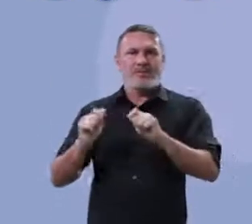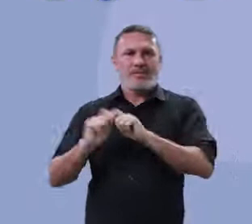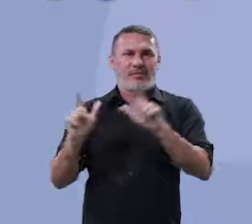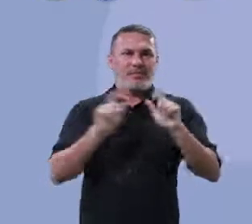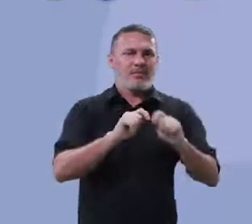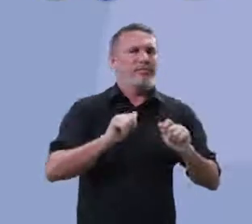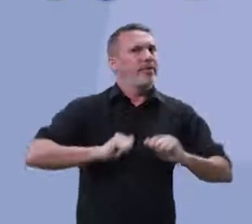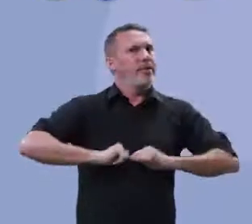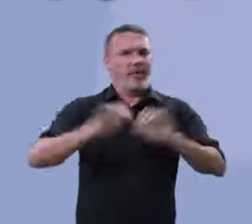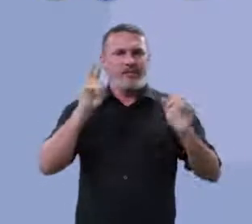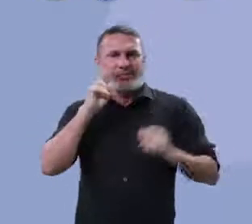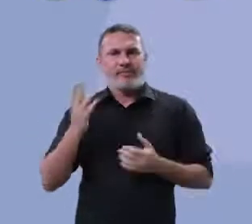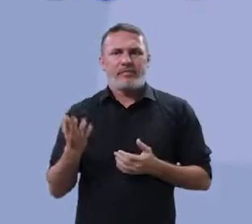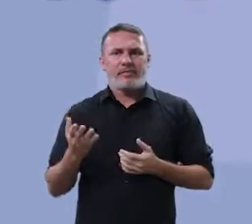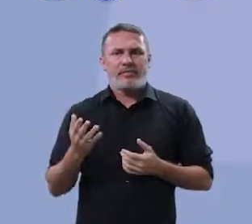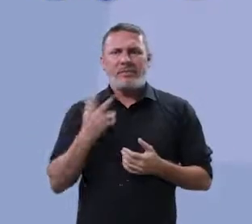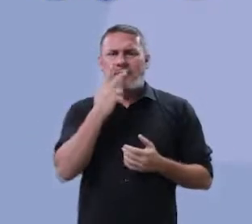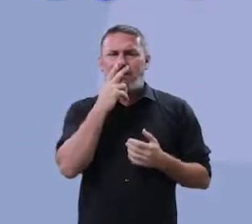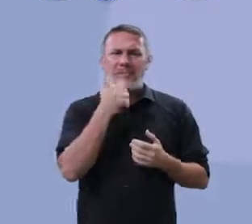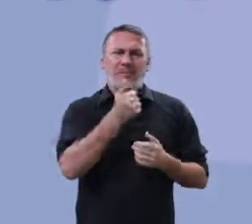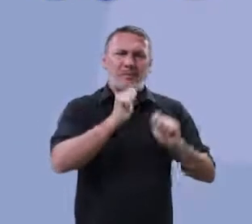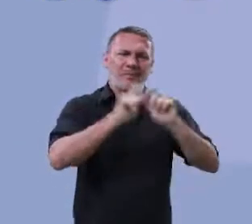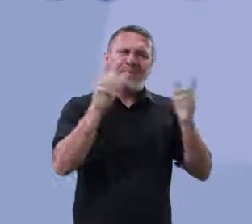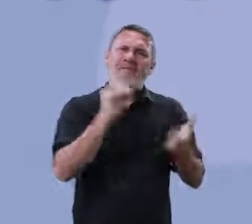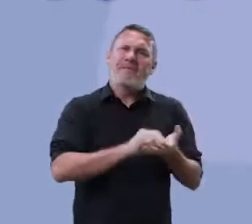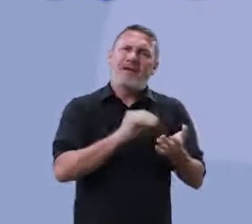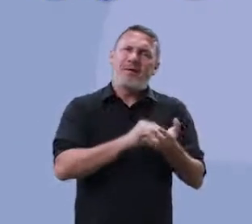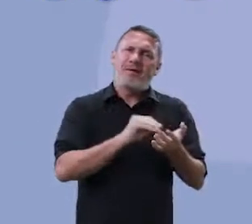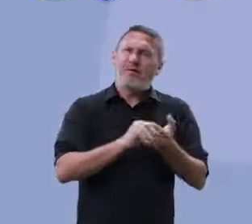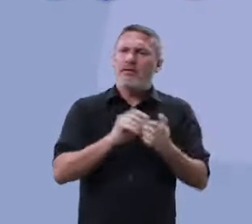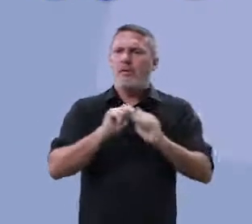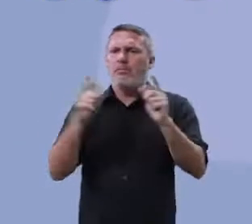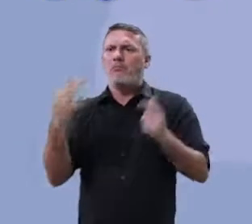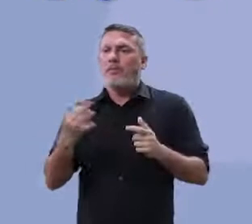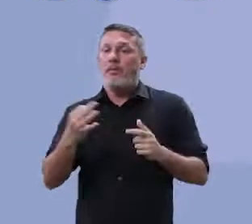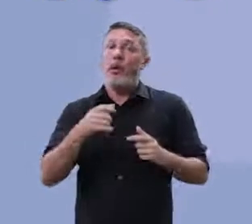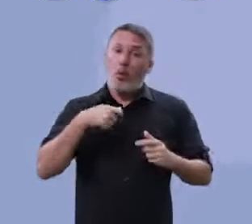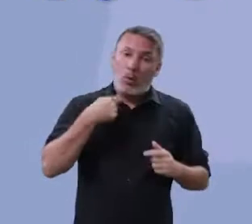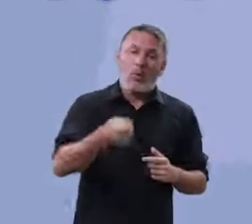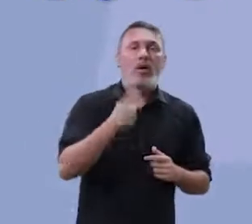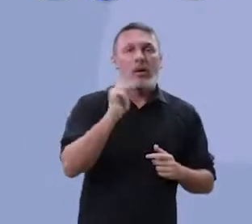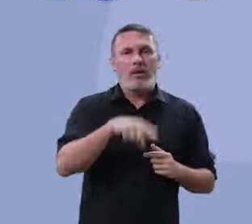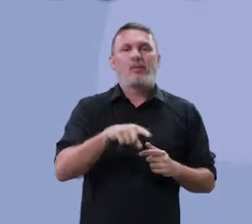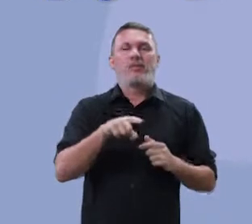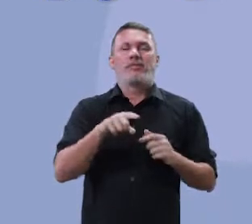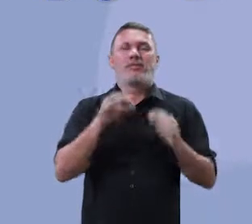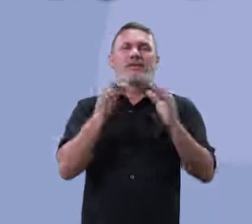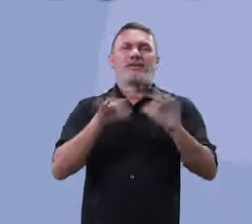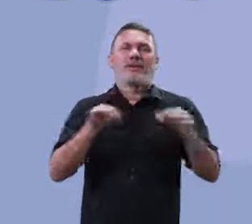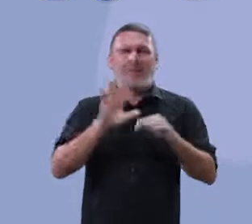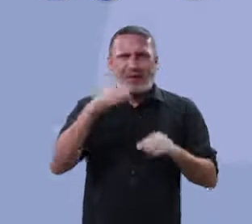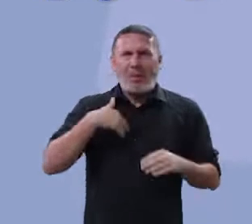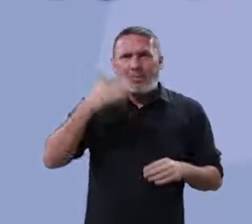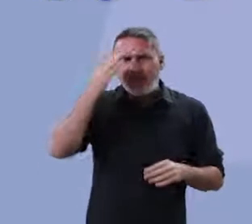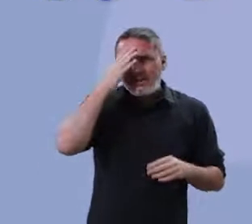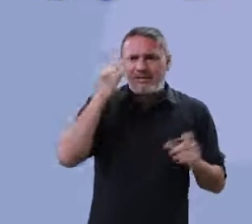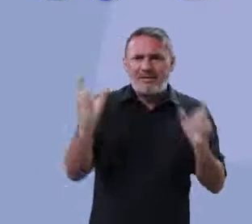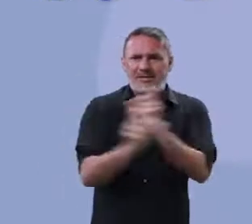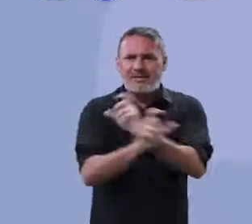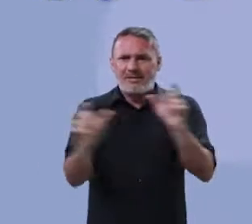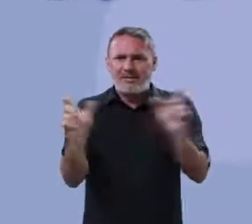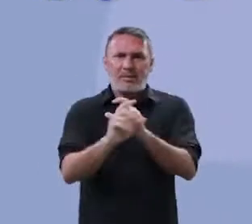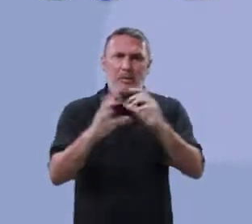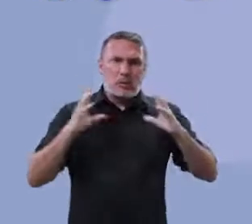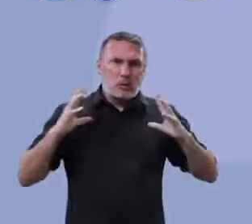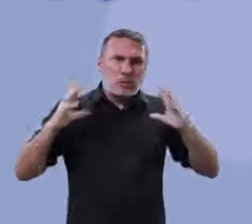aquele outro texto, voltando, ele faltava algo que eles chamam de truncamento sintático. Eu preciso saber essas romenclaturas? Não. Você